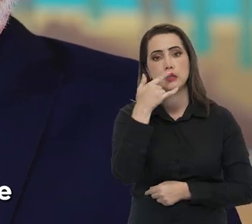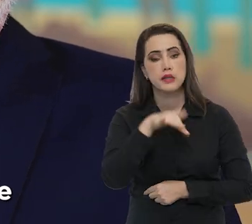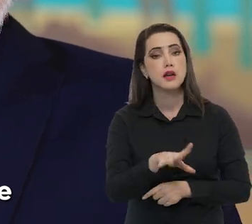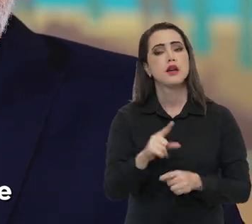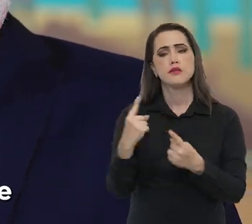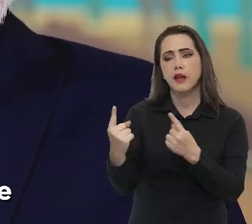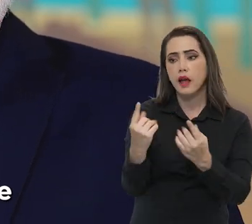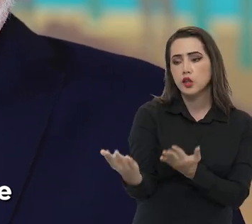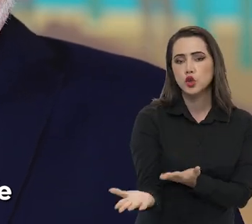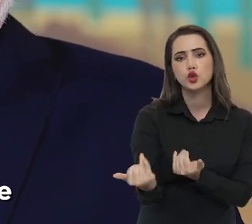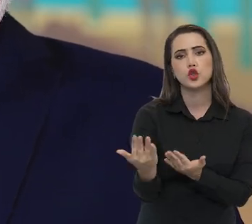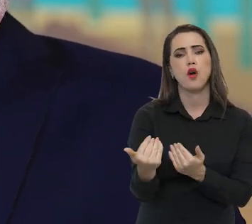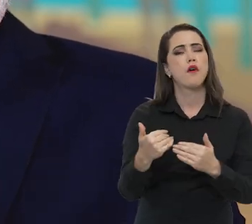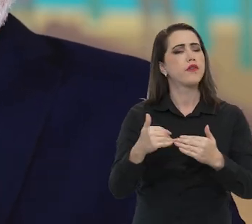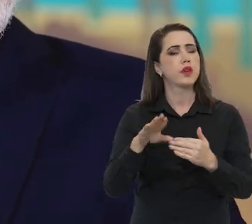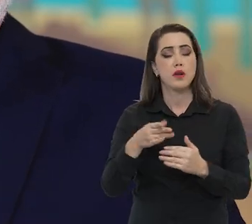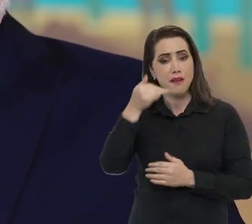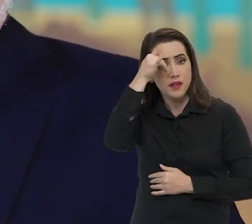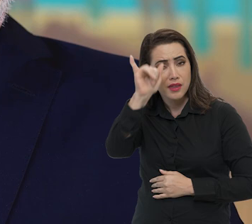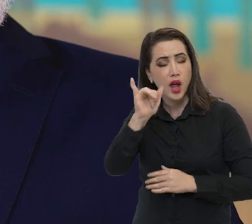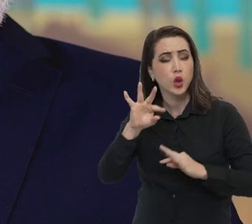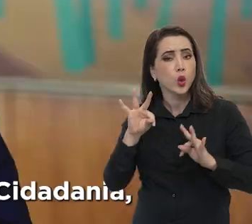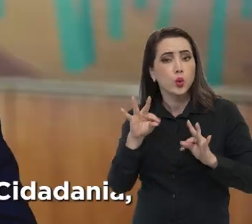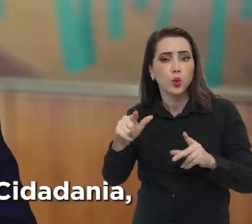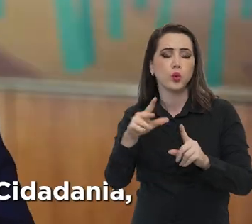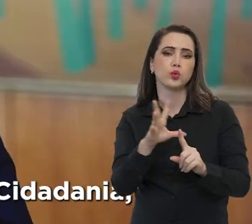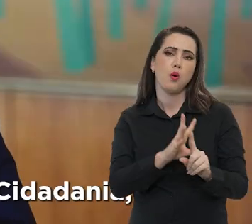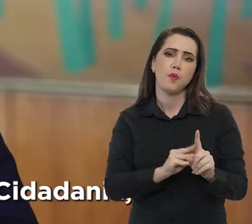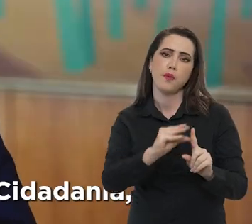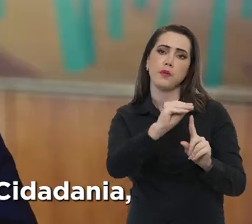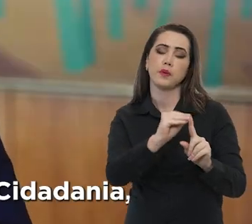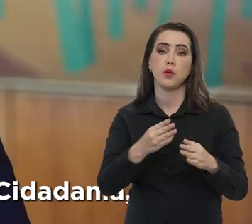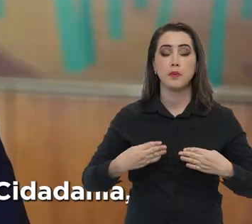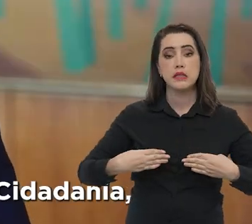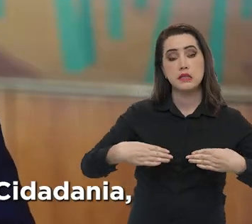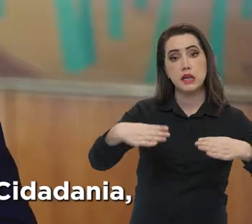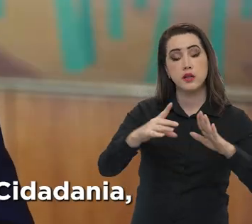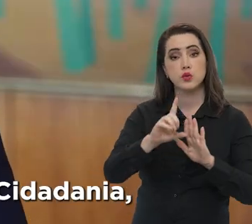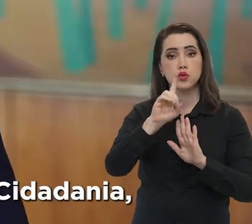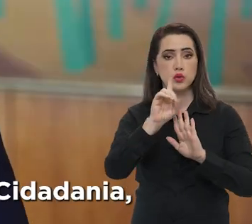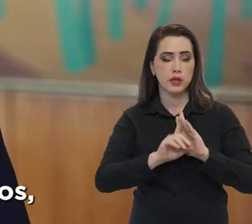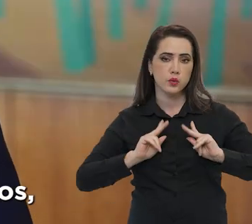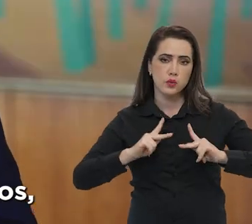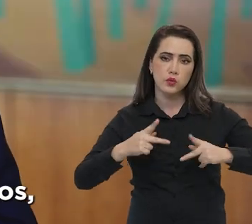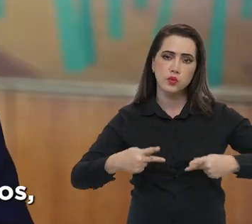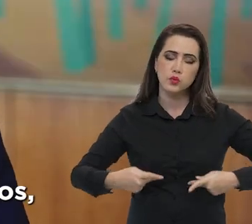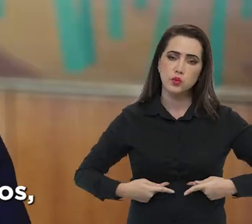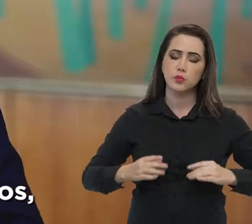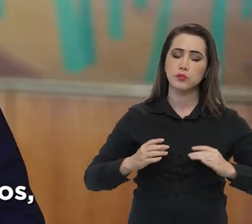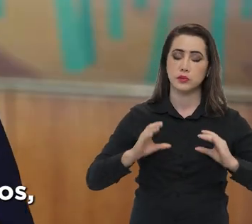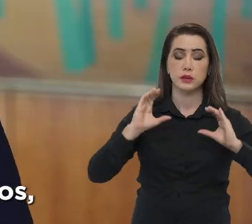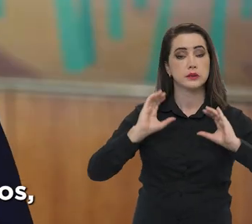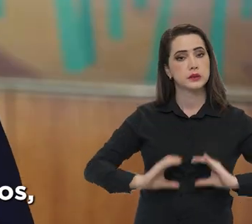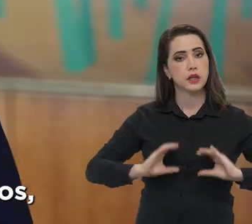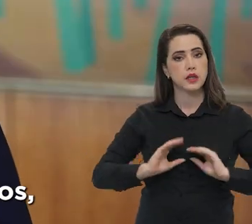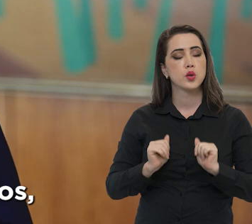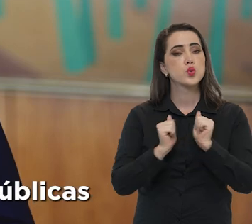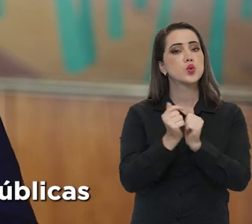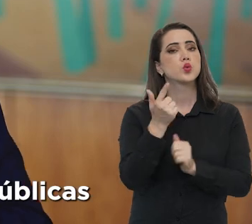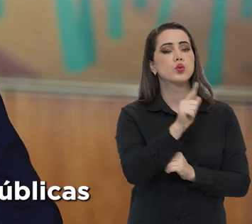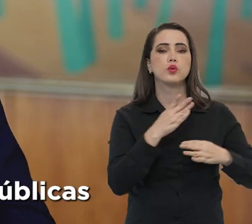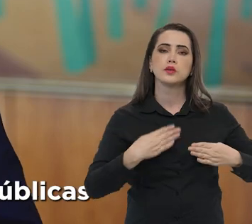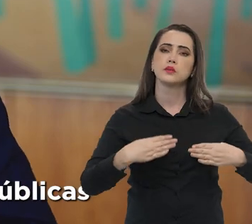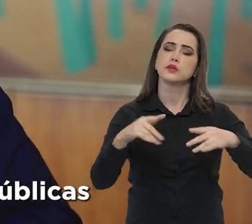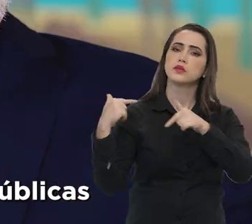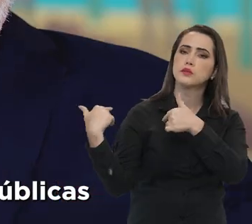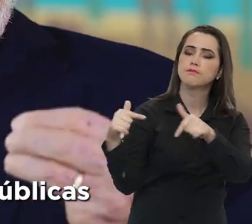criança e cada adolescente de qualquer forma de abuso. O Ministério dos Direitos Humanos e da Cidadania, em parceria com outros ministérios